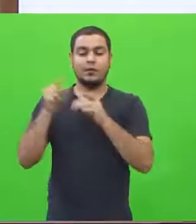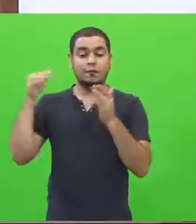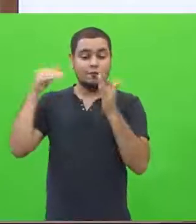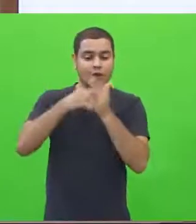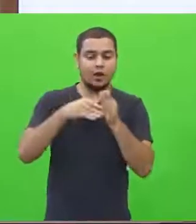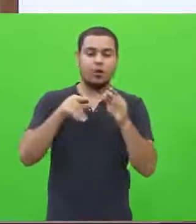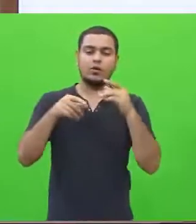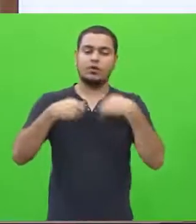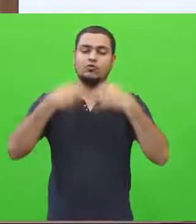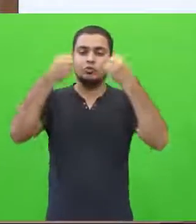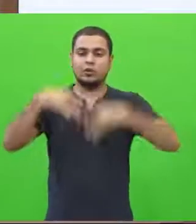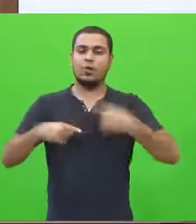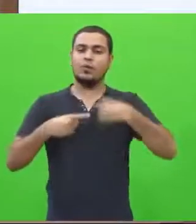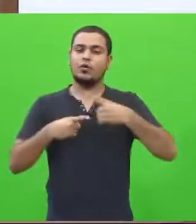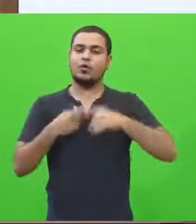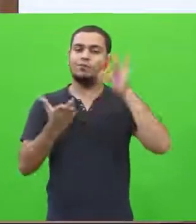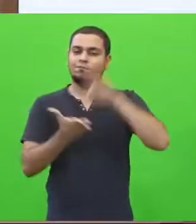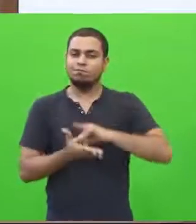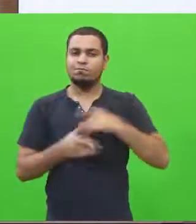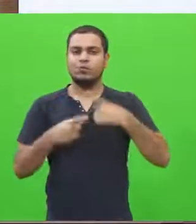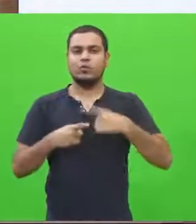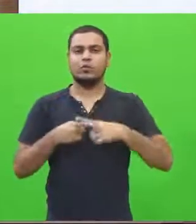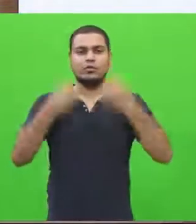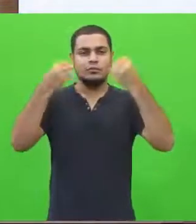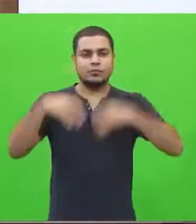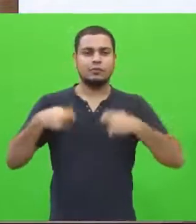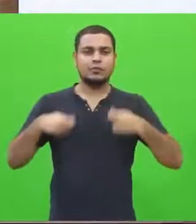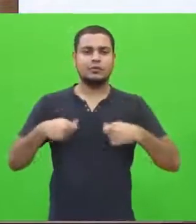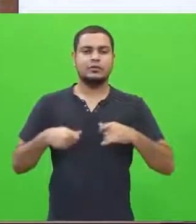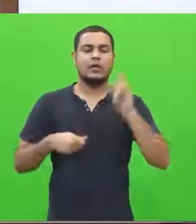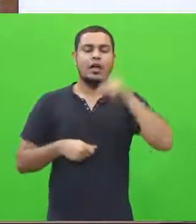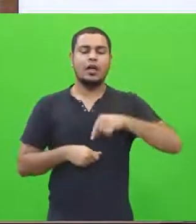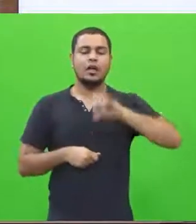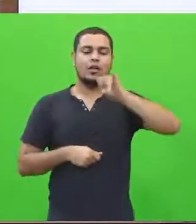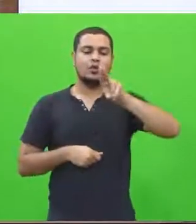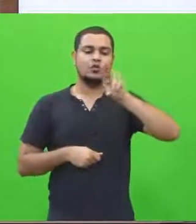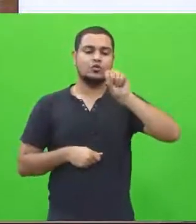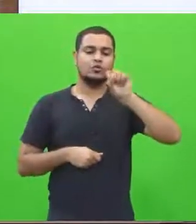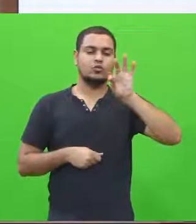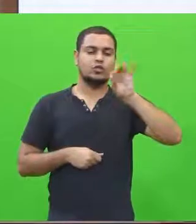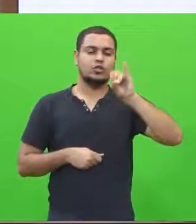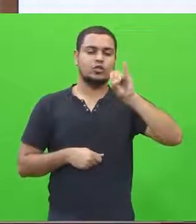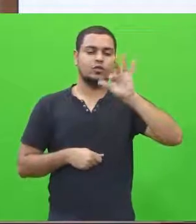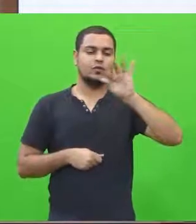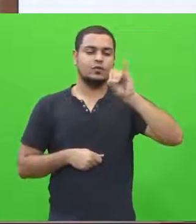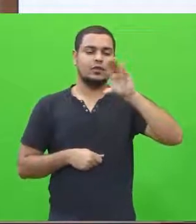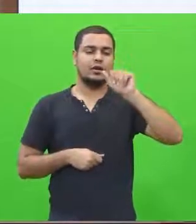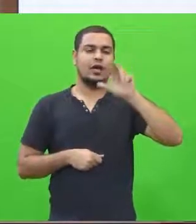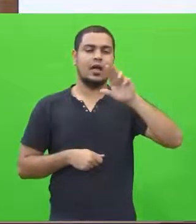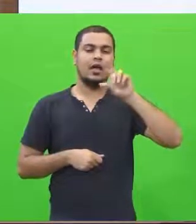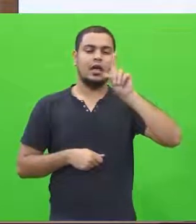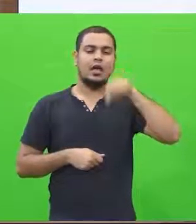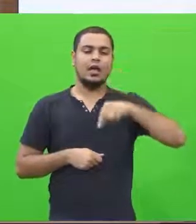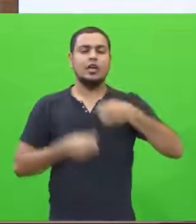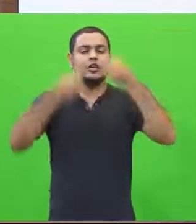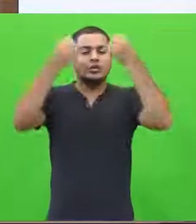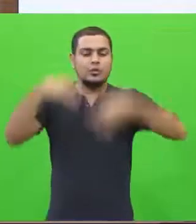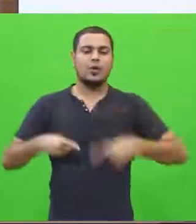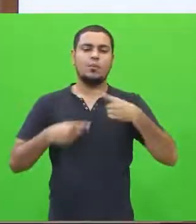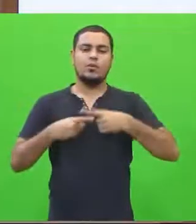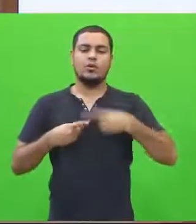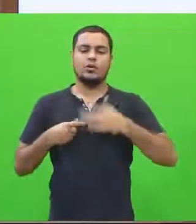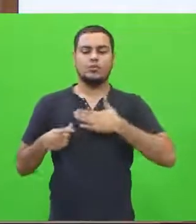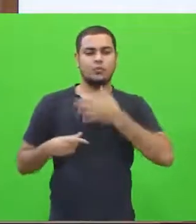eu estou afirmando aquele algo. E assim, justificando a medida que gradativamente essas ideias vão se